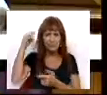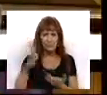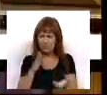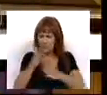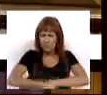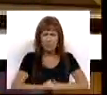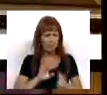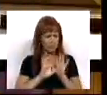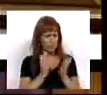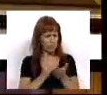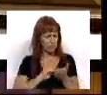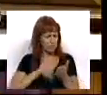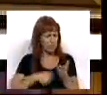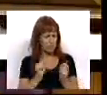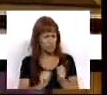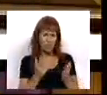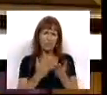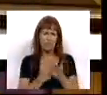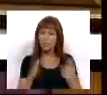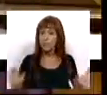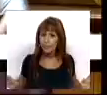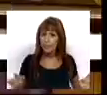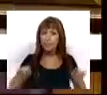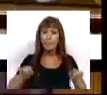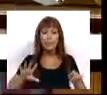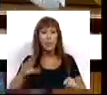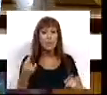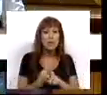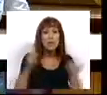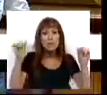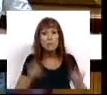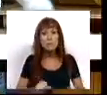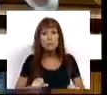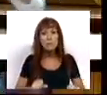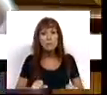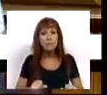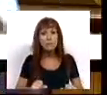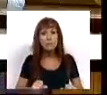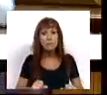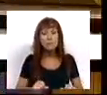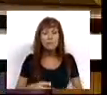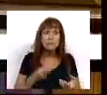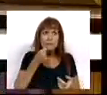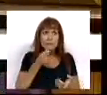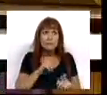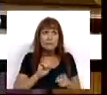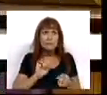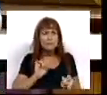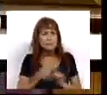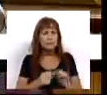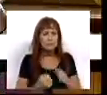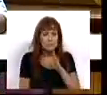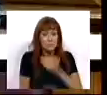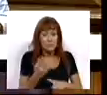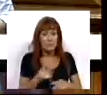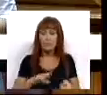através da Bolsa de Contratação de Escolas. E, portanto, quando as coisas são mal, remedeiam-se de raiz. E é